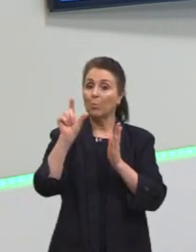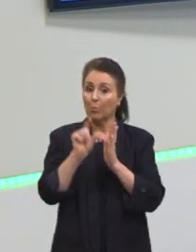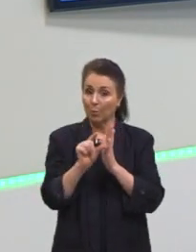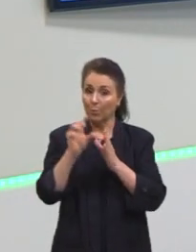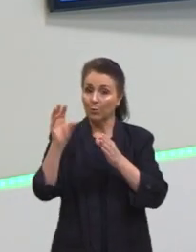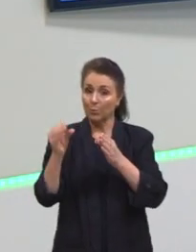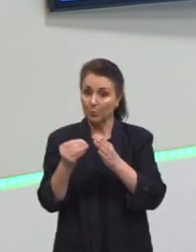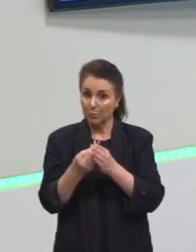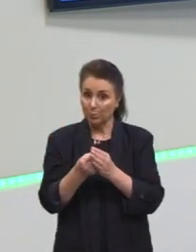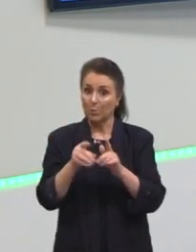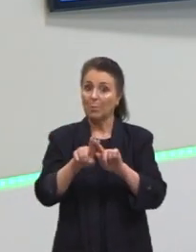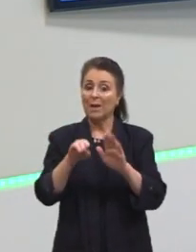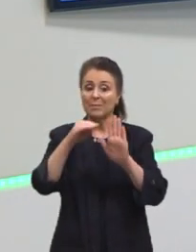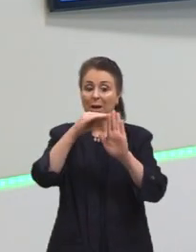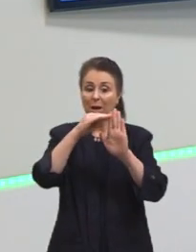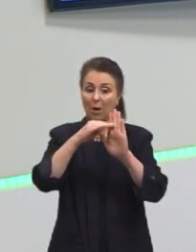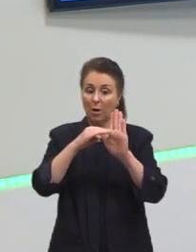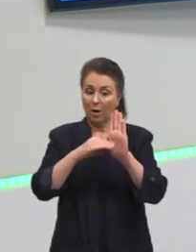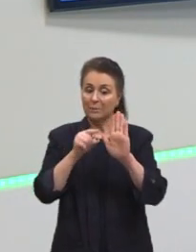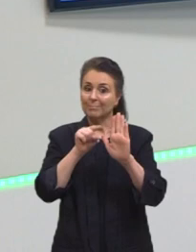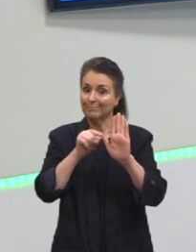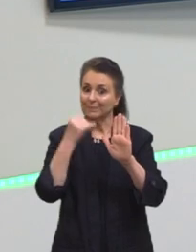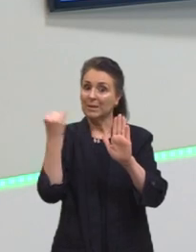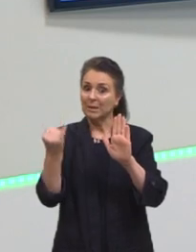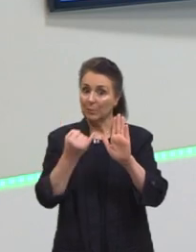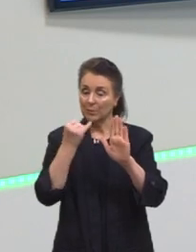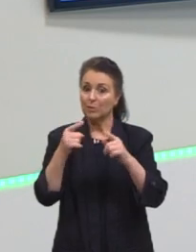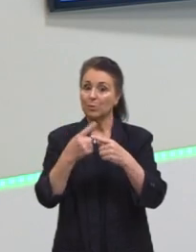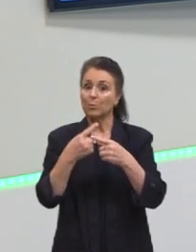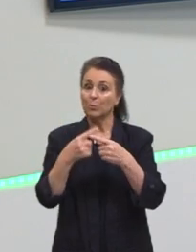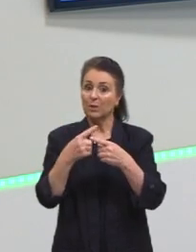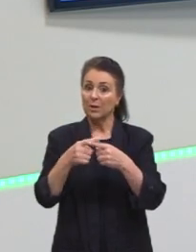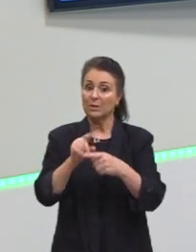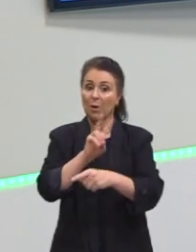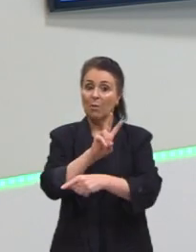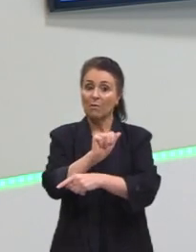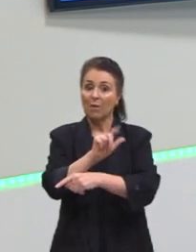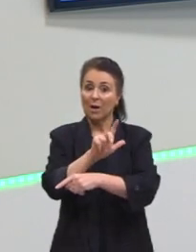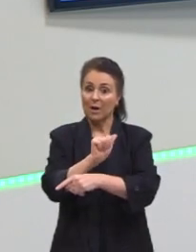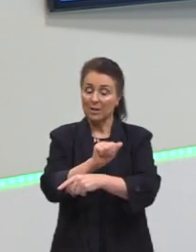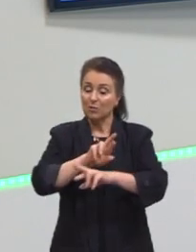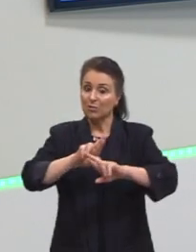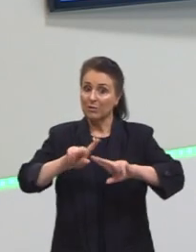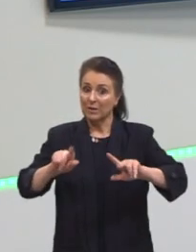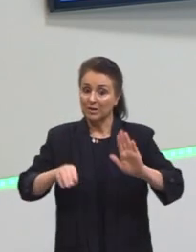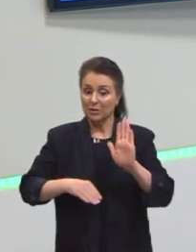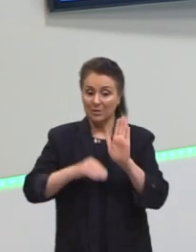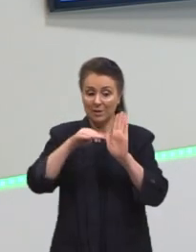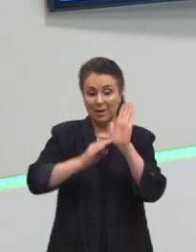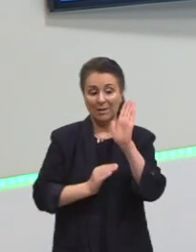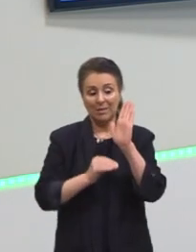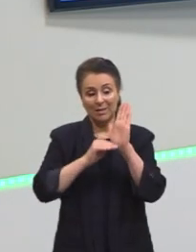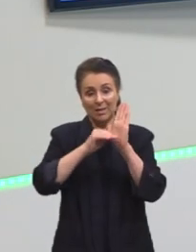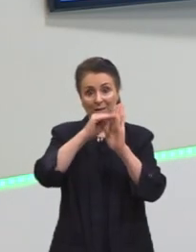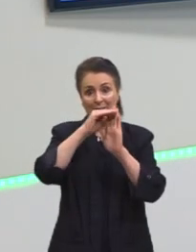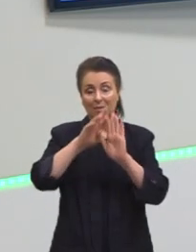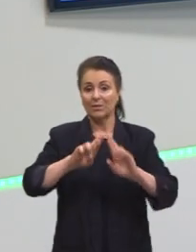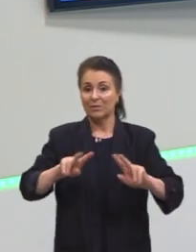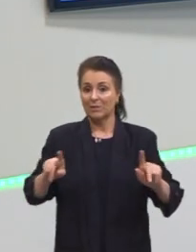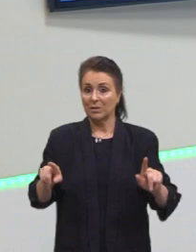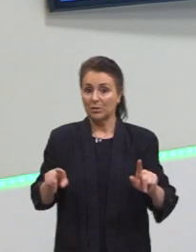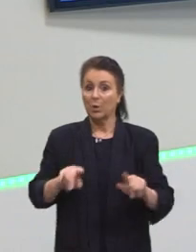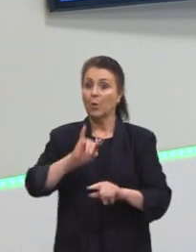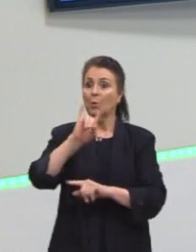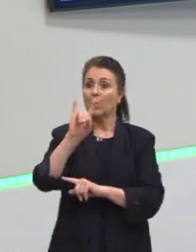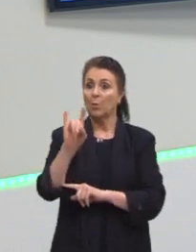importa muito. Porque são vagas diferentes, Níveis diferentes. O último caso que a gente estuda,